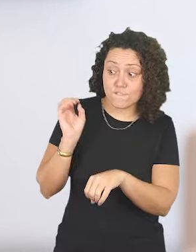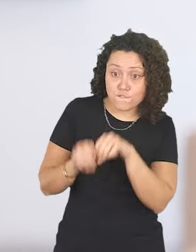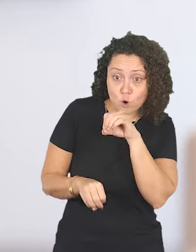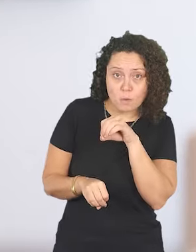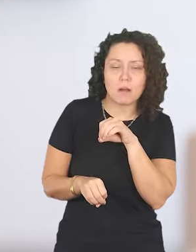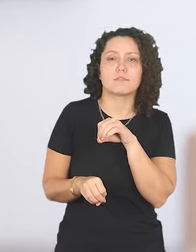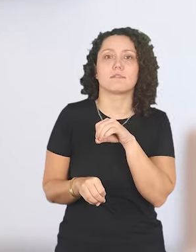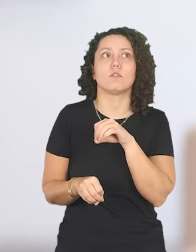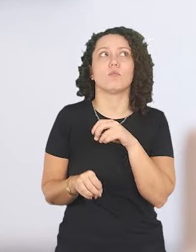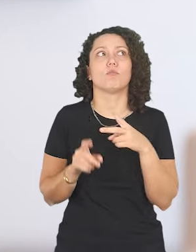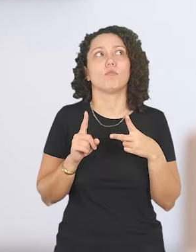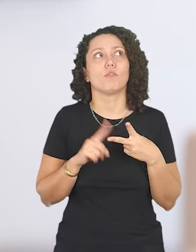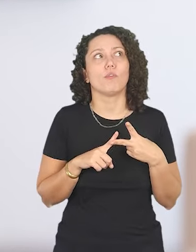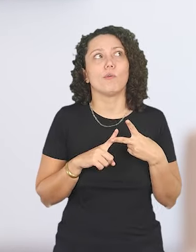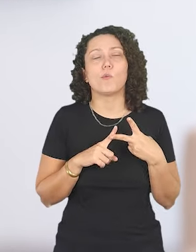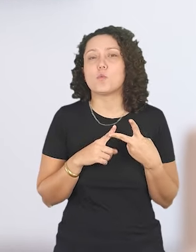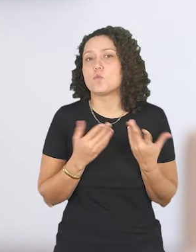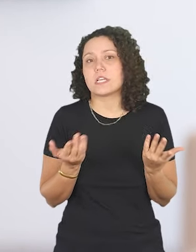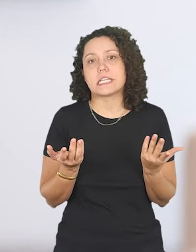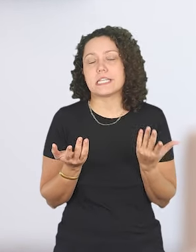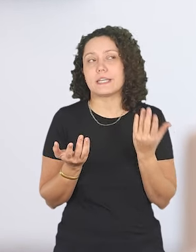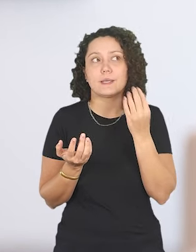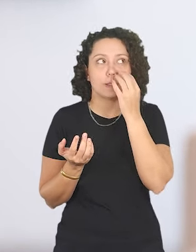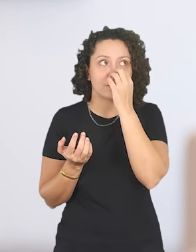graduação e durante